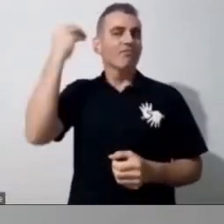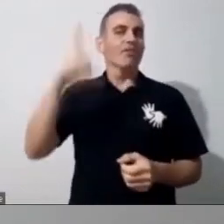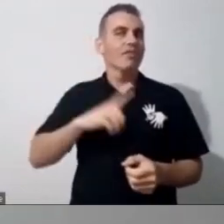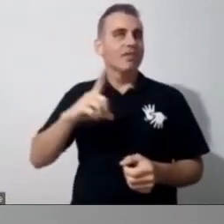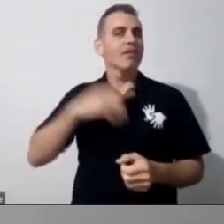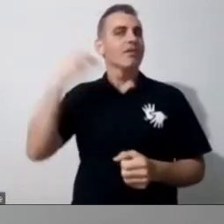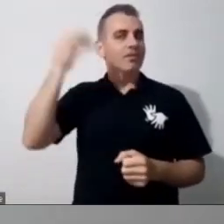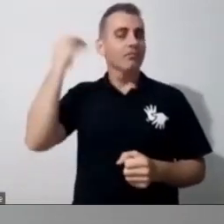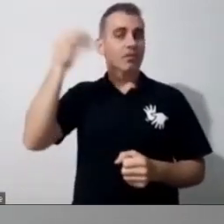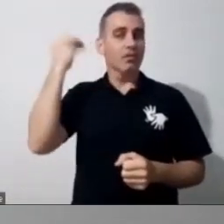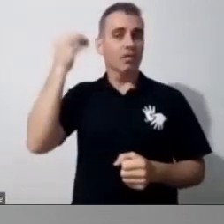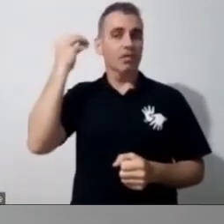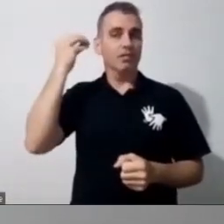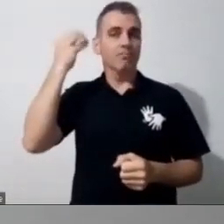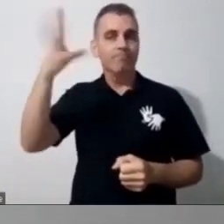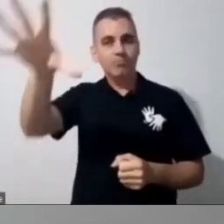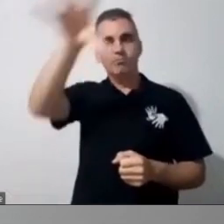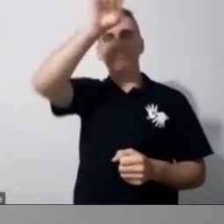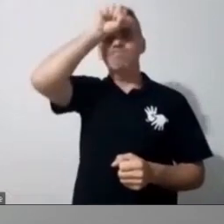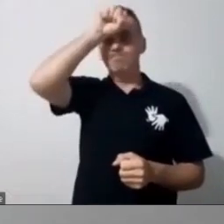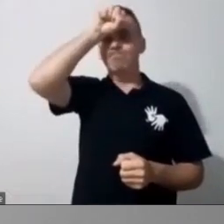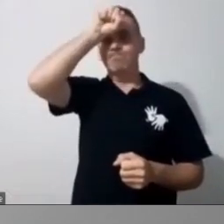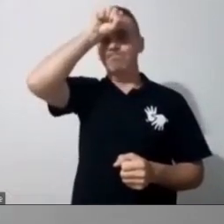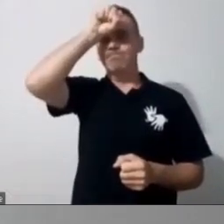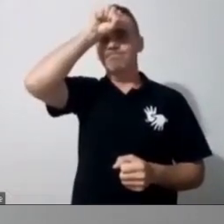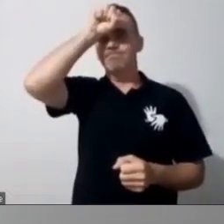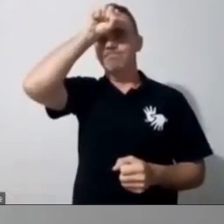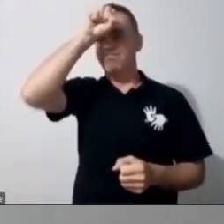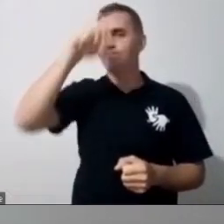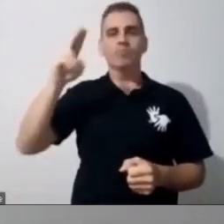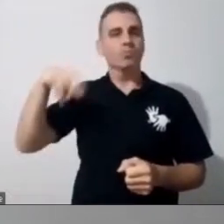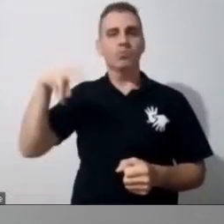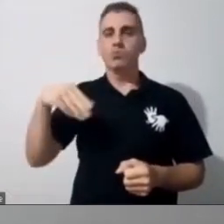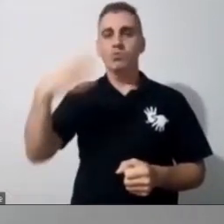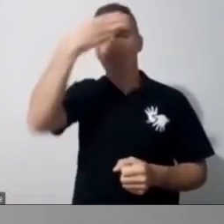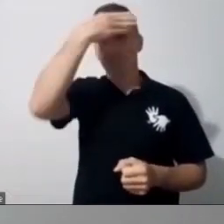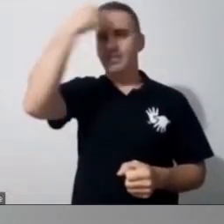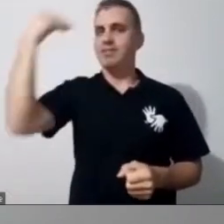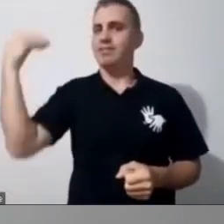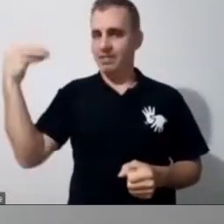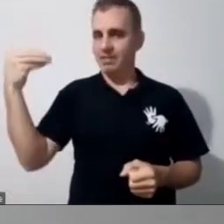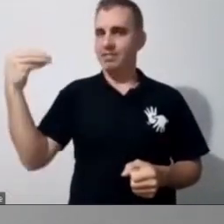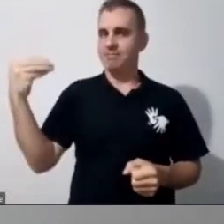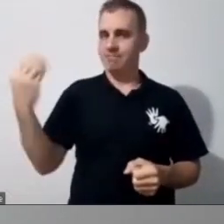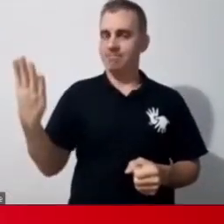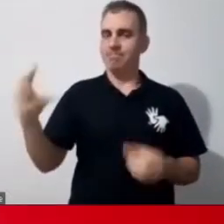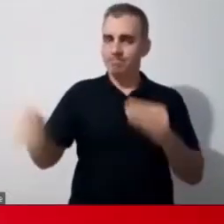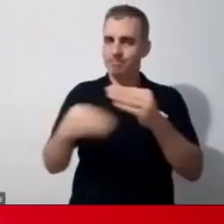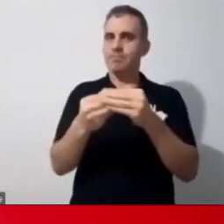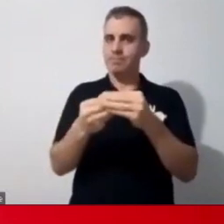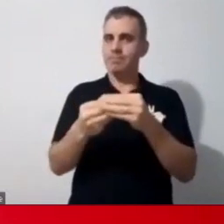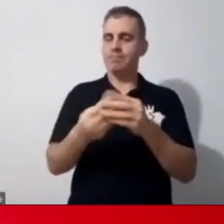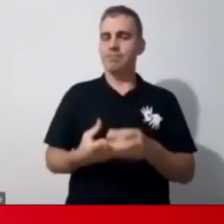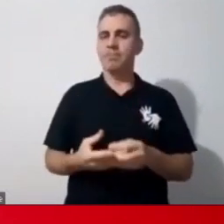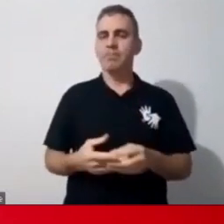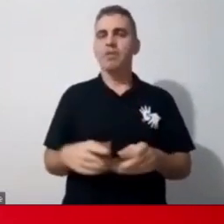fica na memória. Não morre. Né? Só pra complementar. E também, assim,